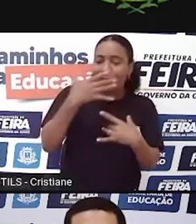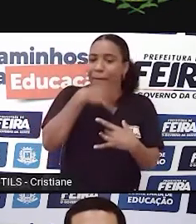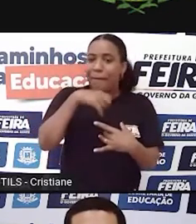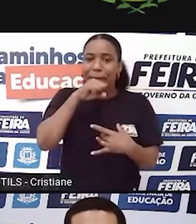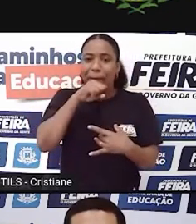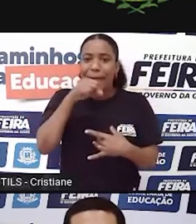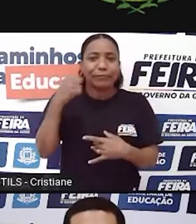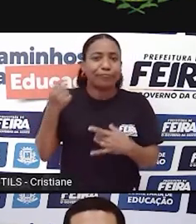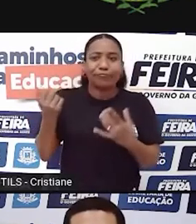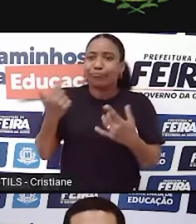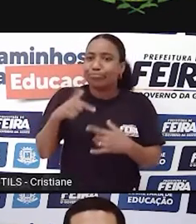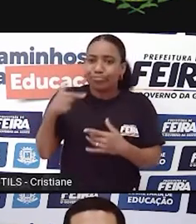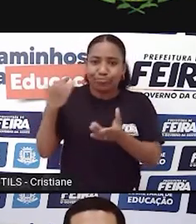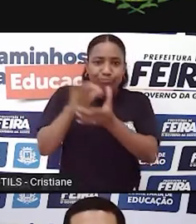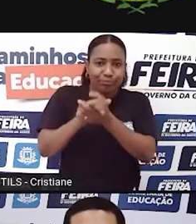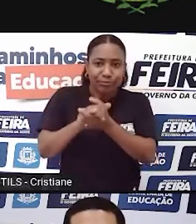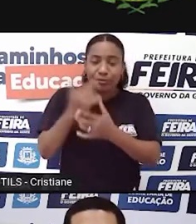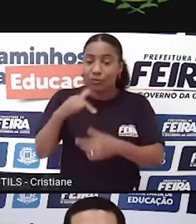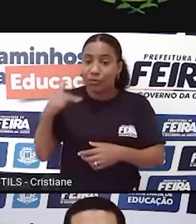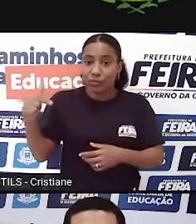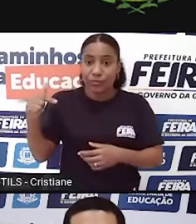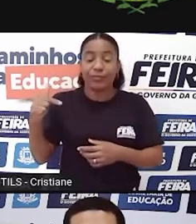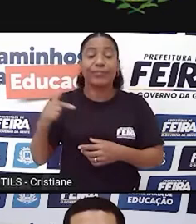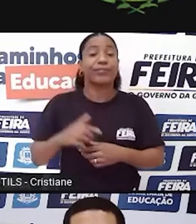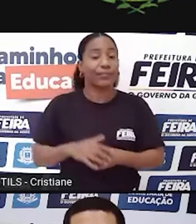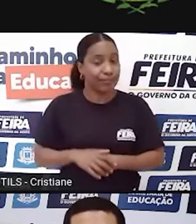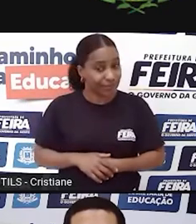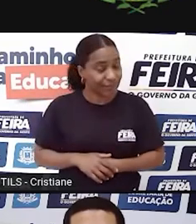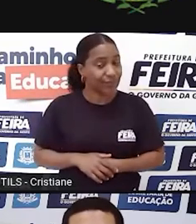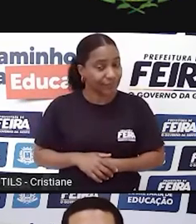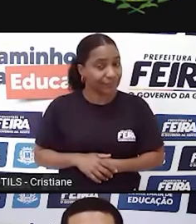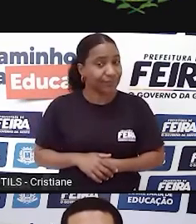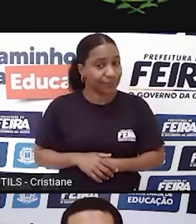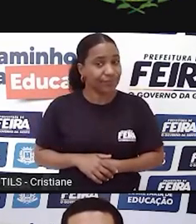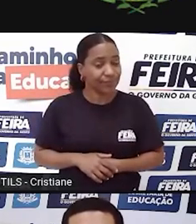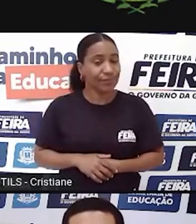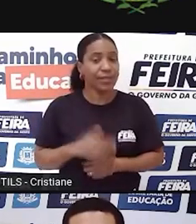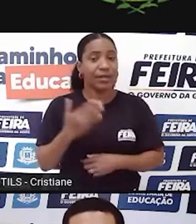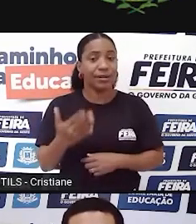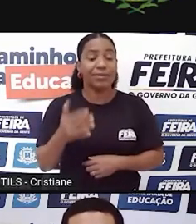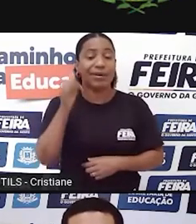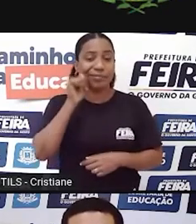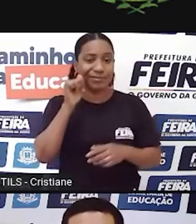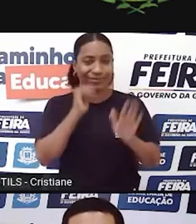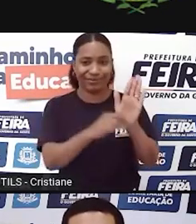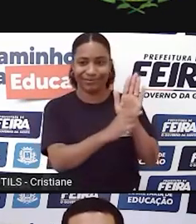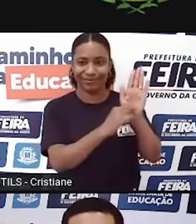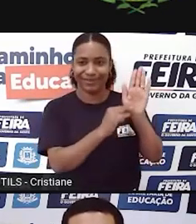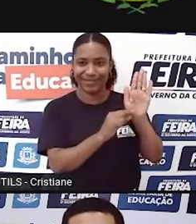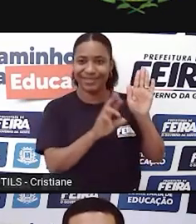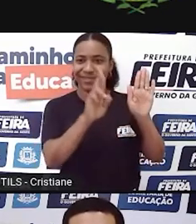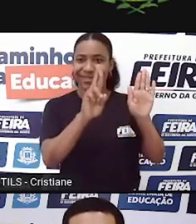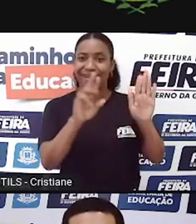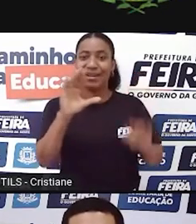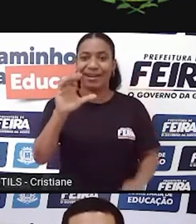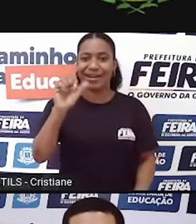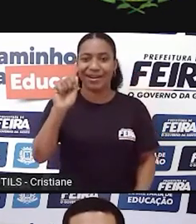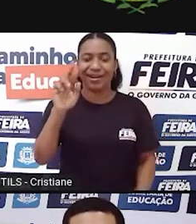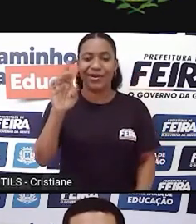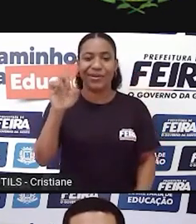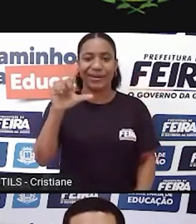Jesus, ela não escreveu somente prosa, ela tem poesias também, tá? Foi uma grande compositora, ela tem músicas